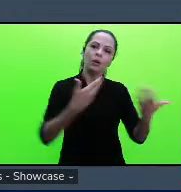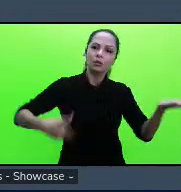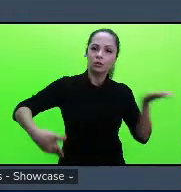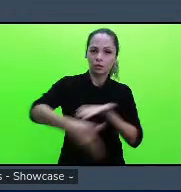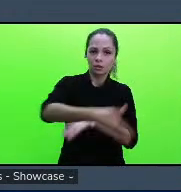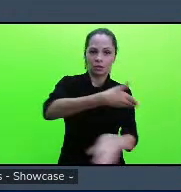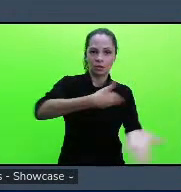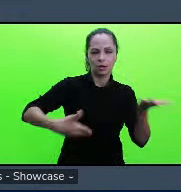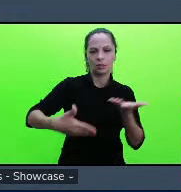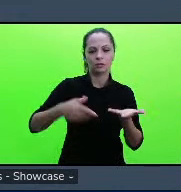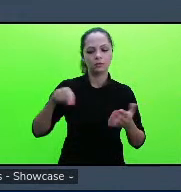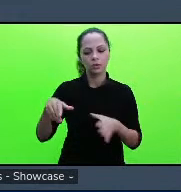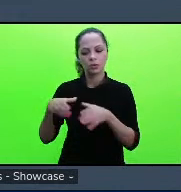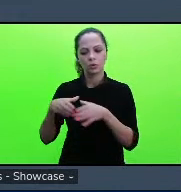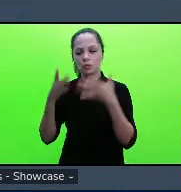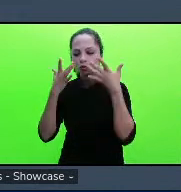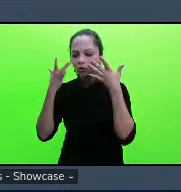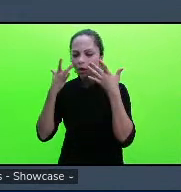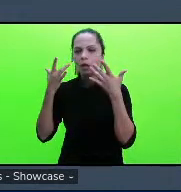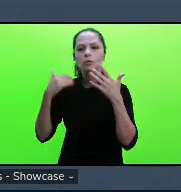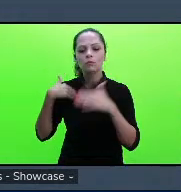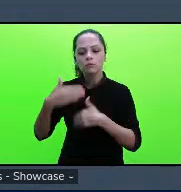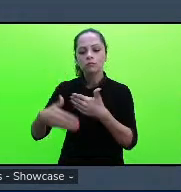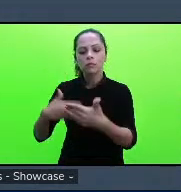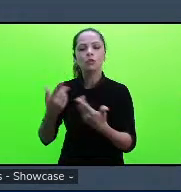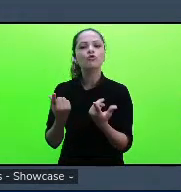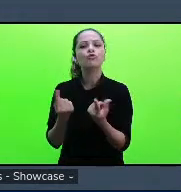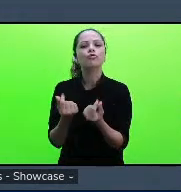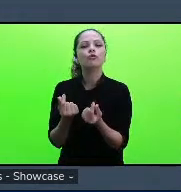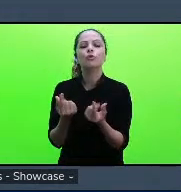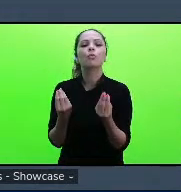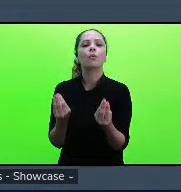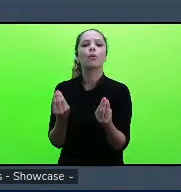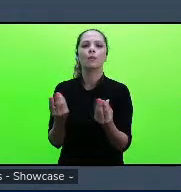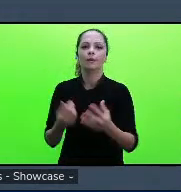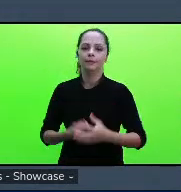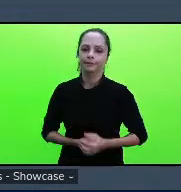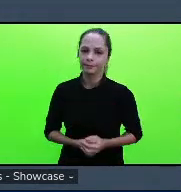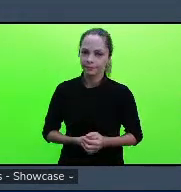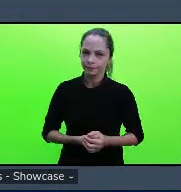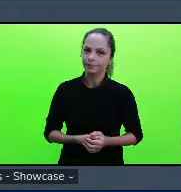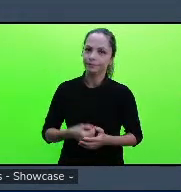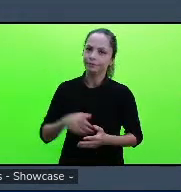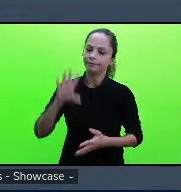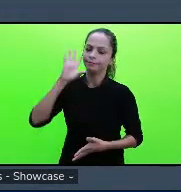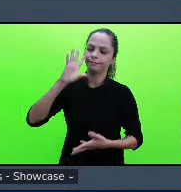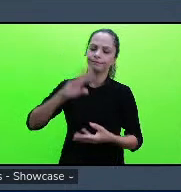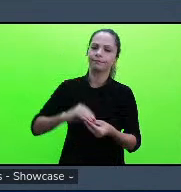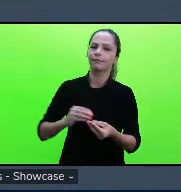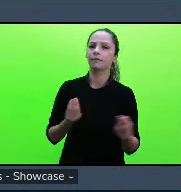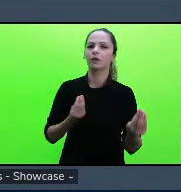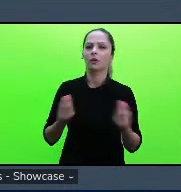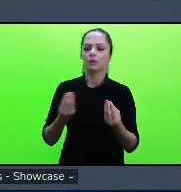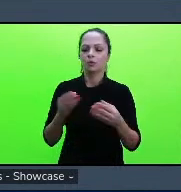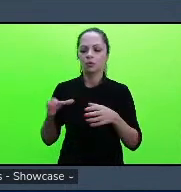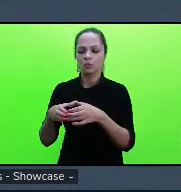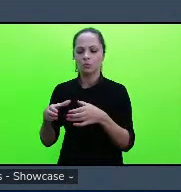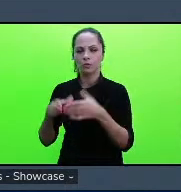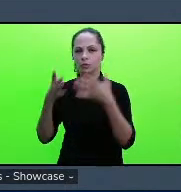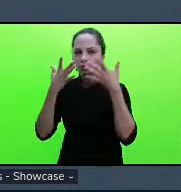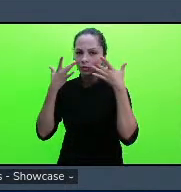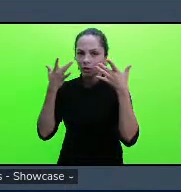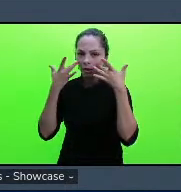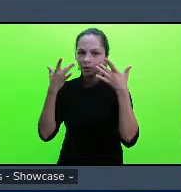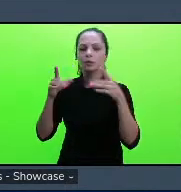mantém financeiramente então procurando entender o papel dos grupos de teatro também para a formação dos